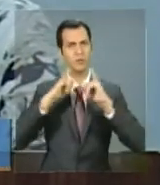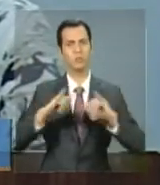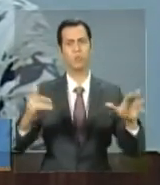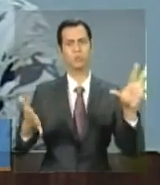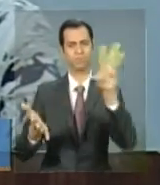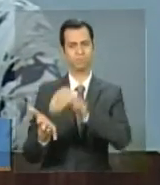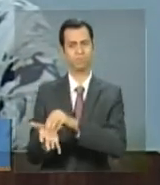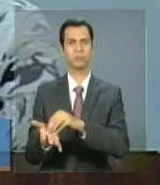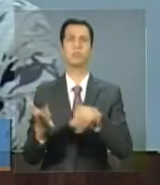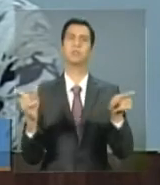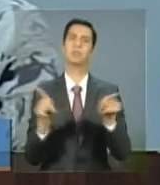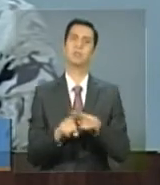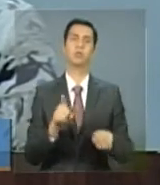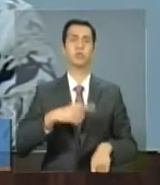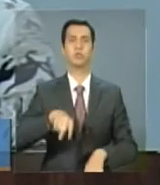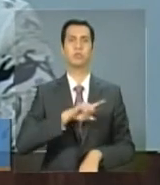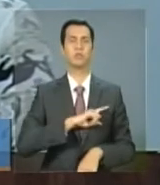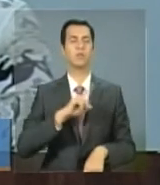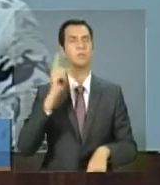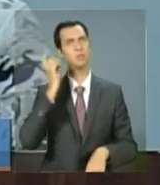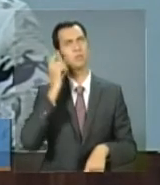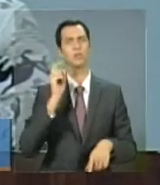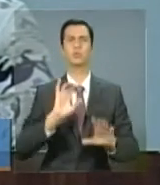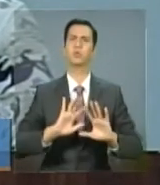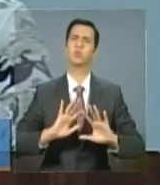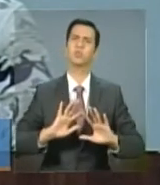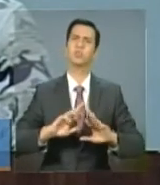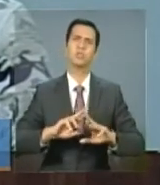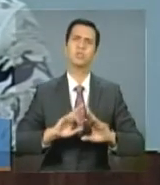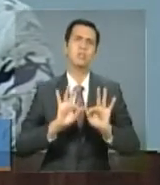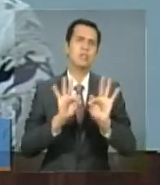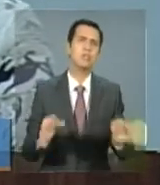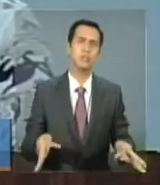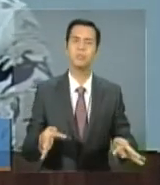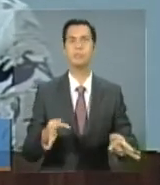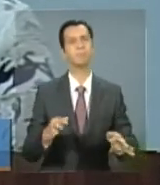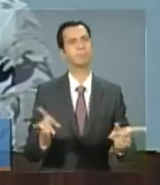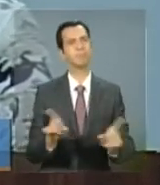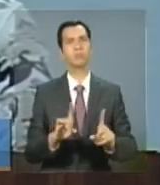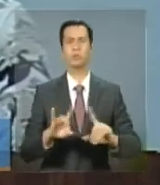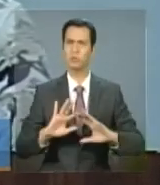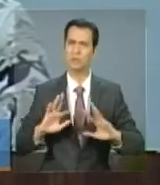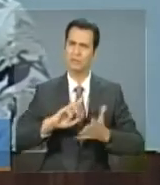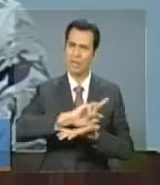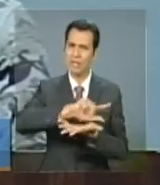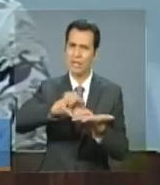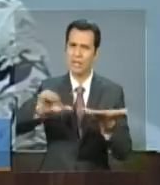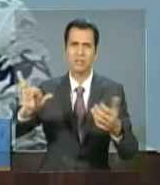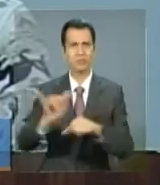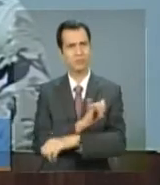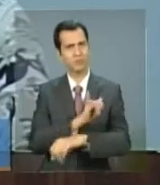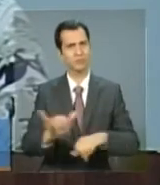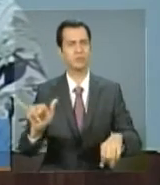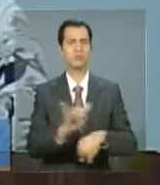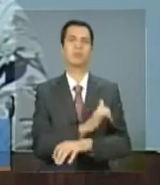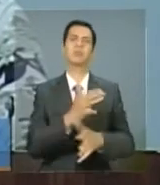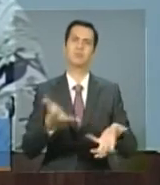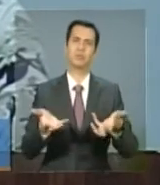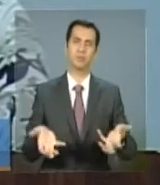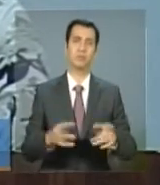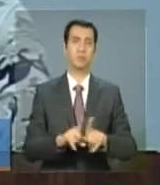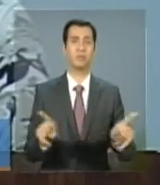saída, uma única solução. Vamos construir soluções diferenciadas, mas contamos fundamentalmente com a construção